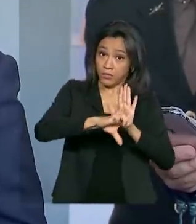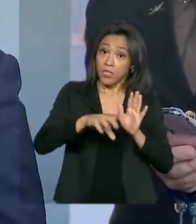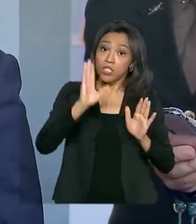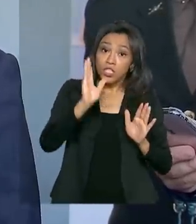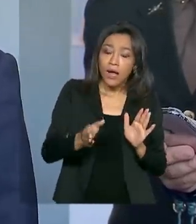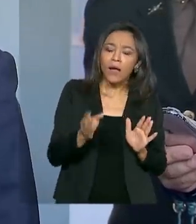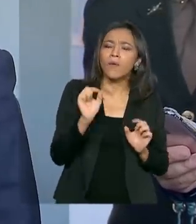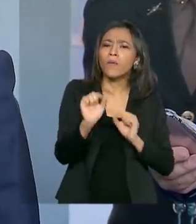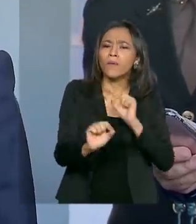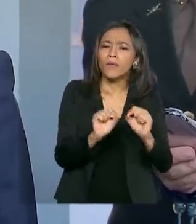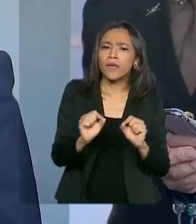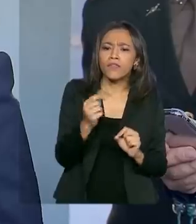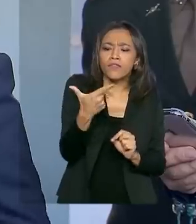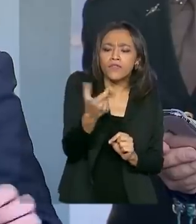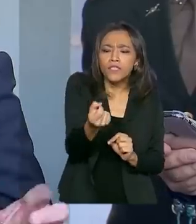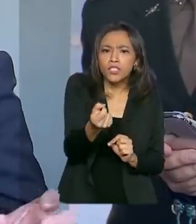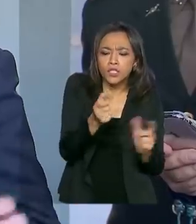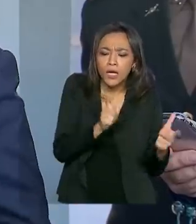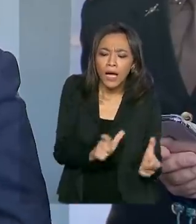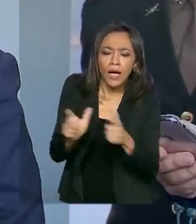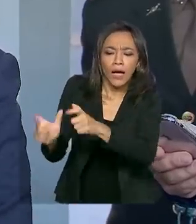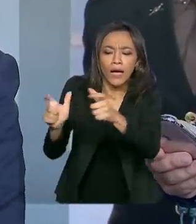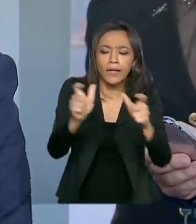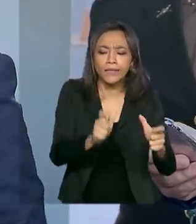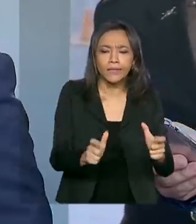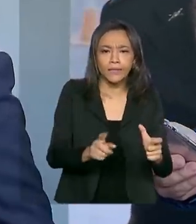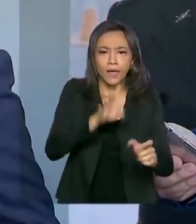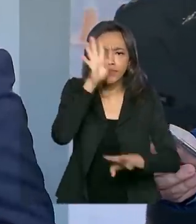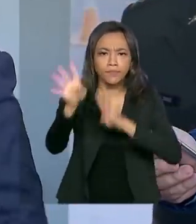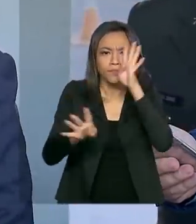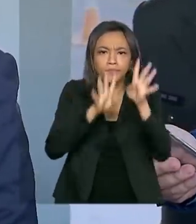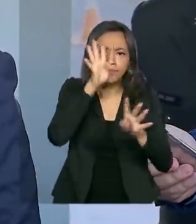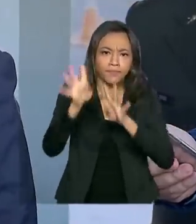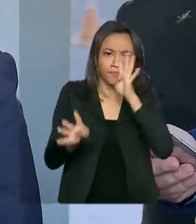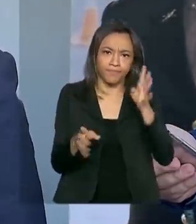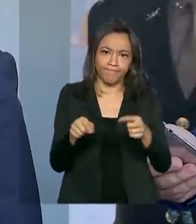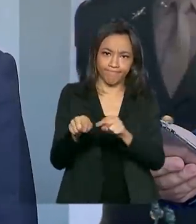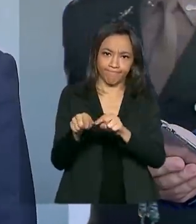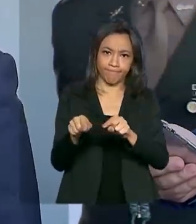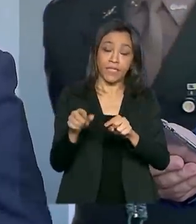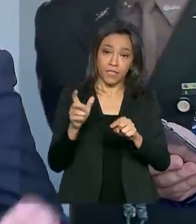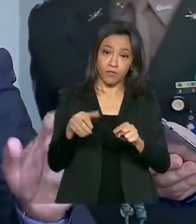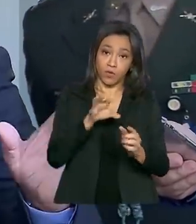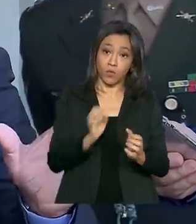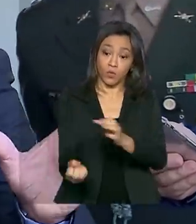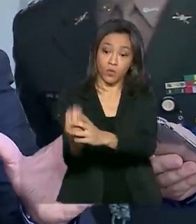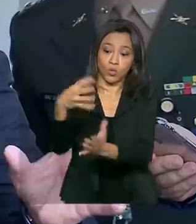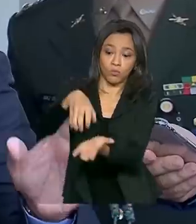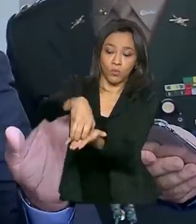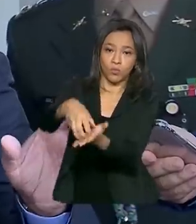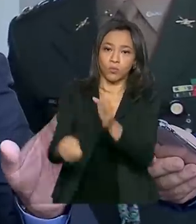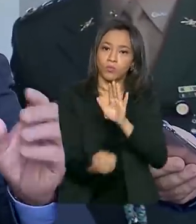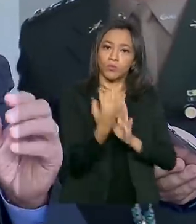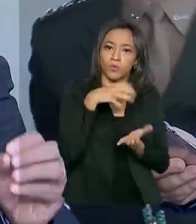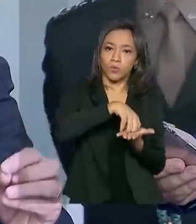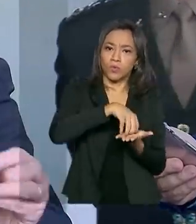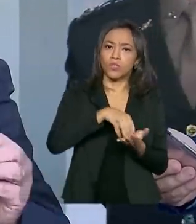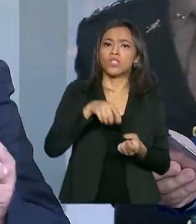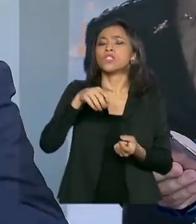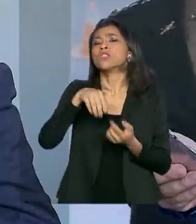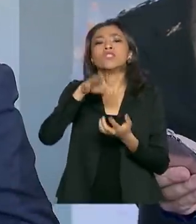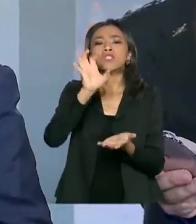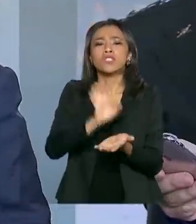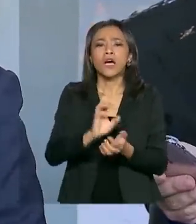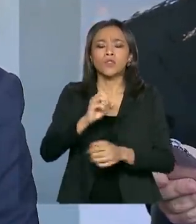onde estão acontecendo as ilegalidades e, próximas a essas áreas, foram colocadas as bases. Essencialmente, está nos estados de